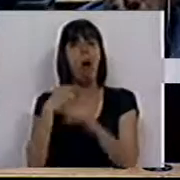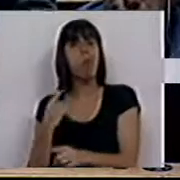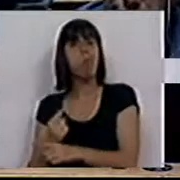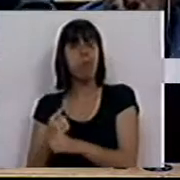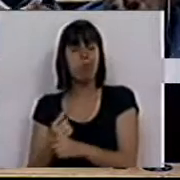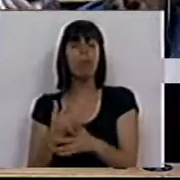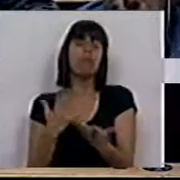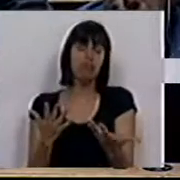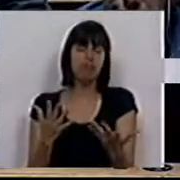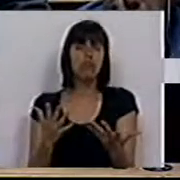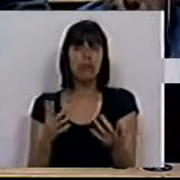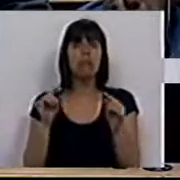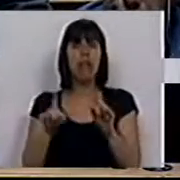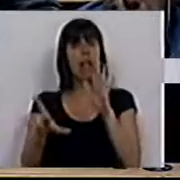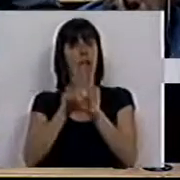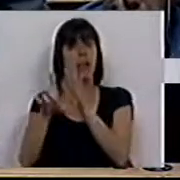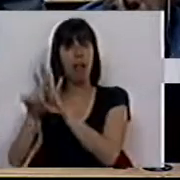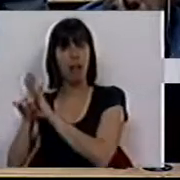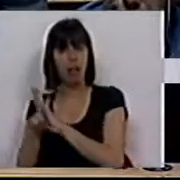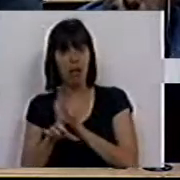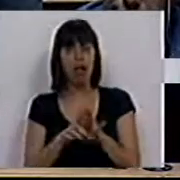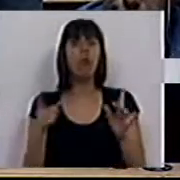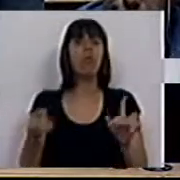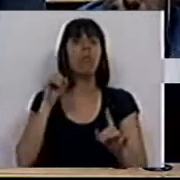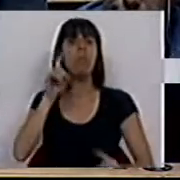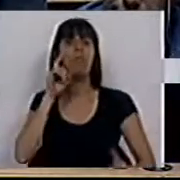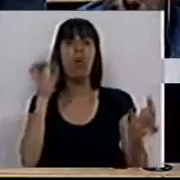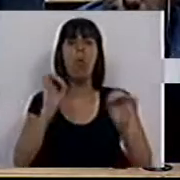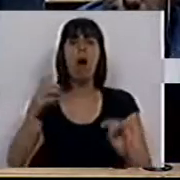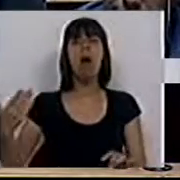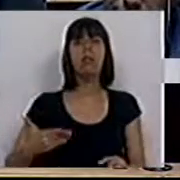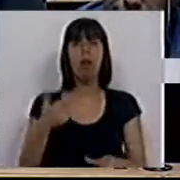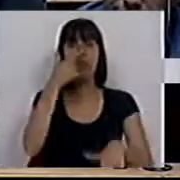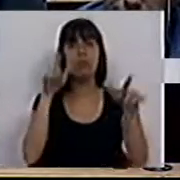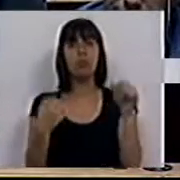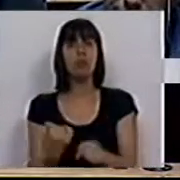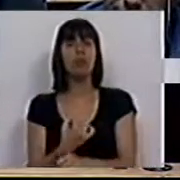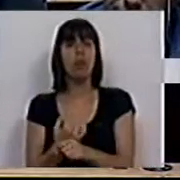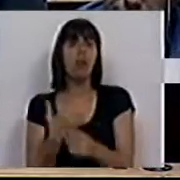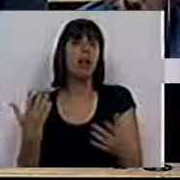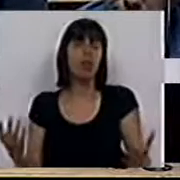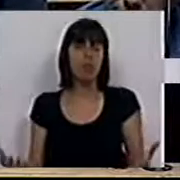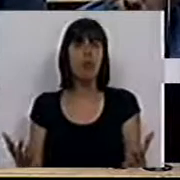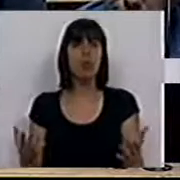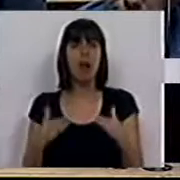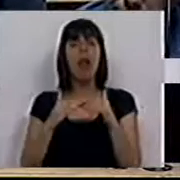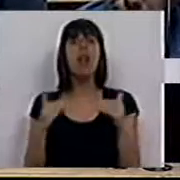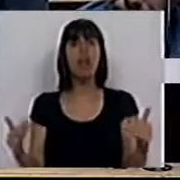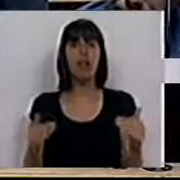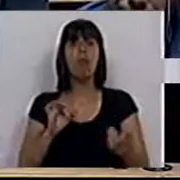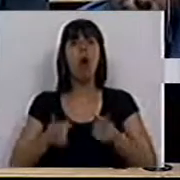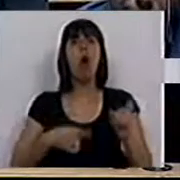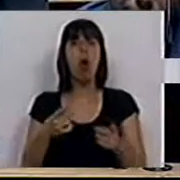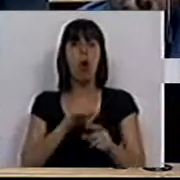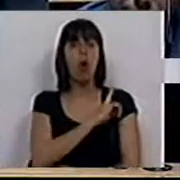impactos destas legislações que não são acalculados nos direitos dos trabalhadores, nomeadamente ao nível em